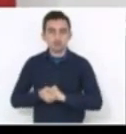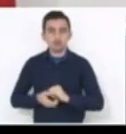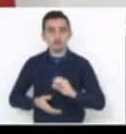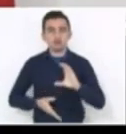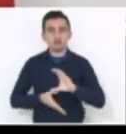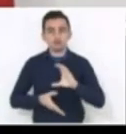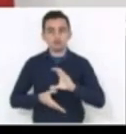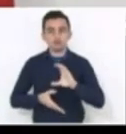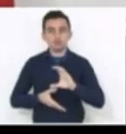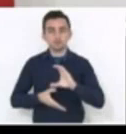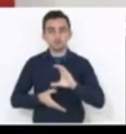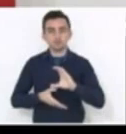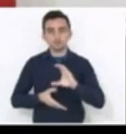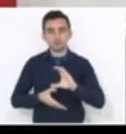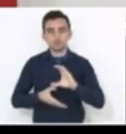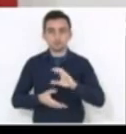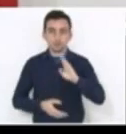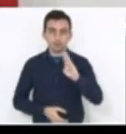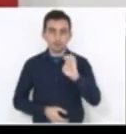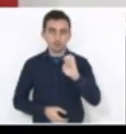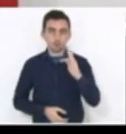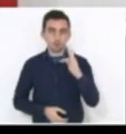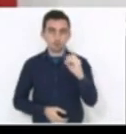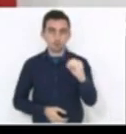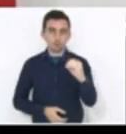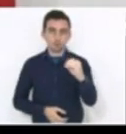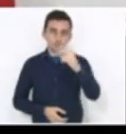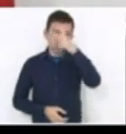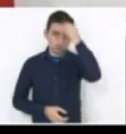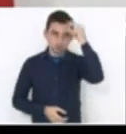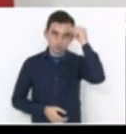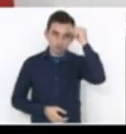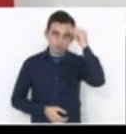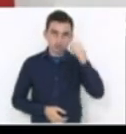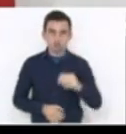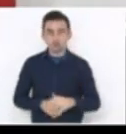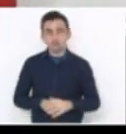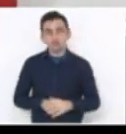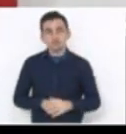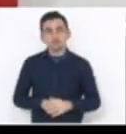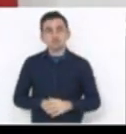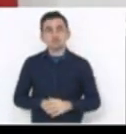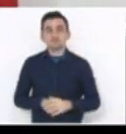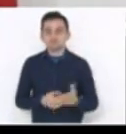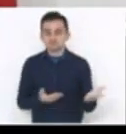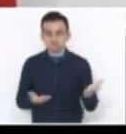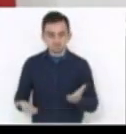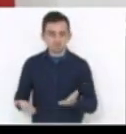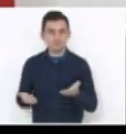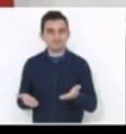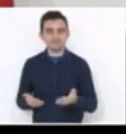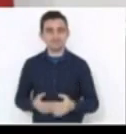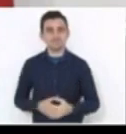Beto Passos, querido prefeito de Itaópolis Reginaldo, sejam bem-vindos. Senhor presidente,